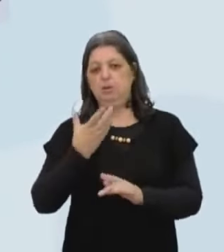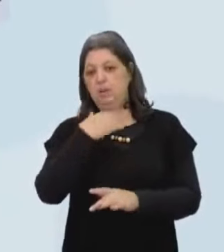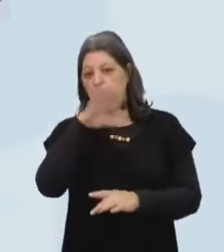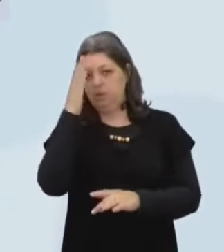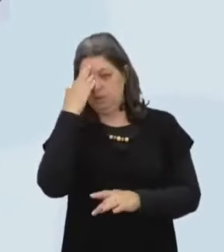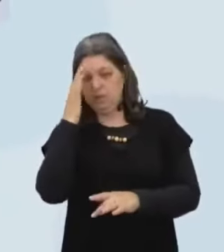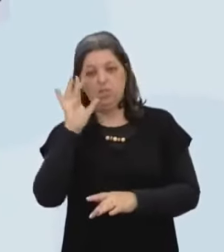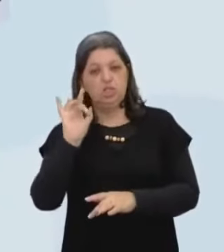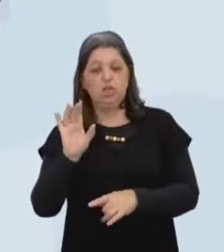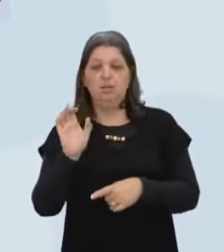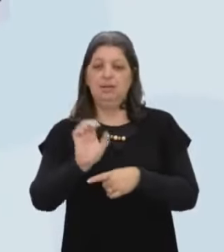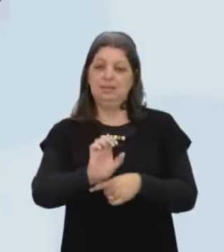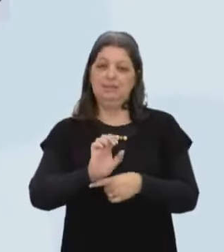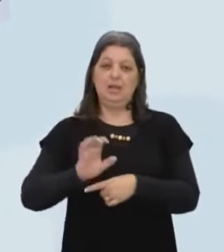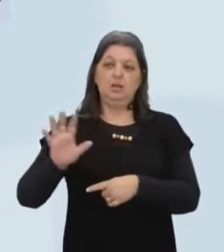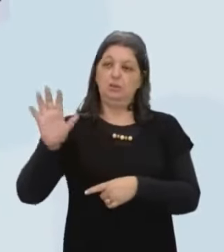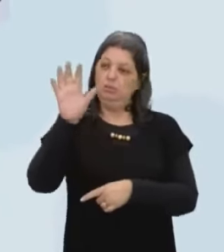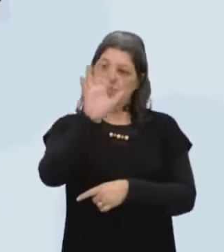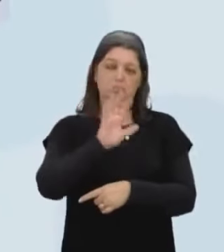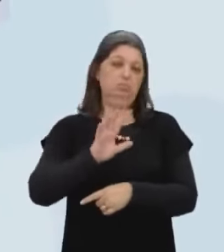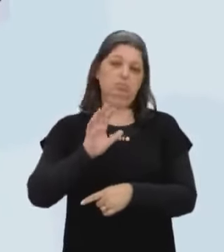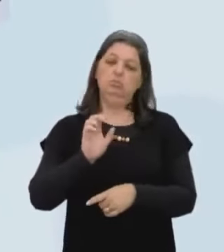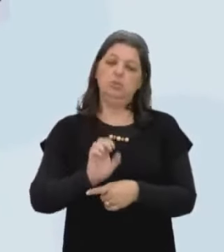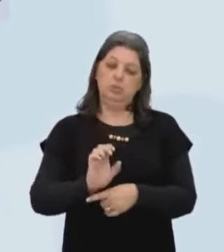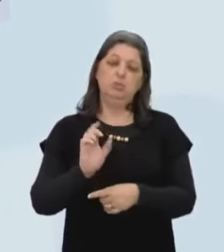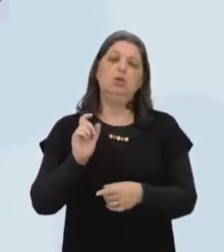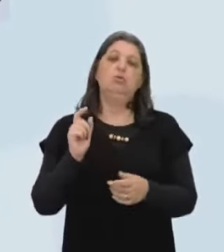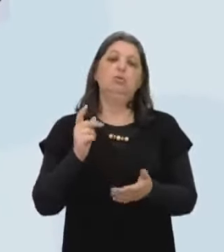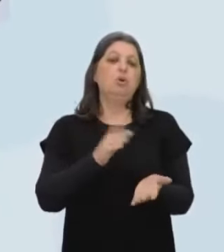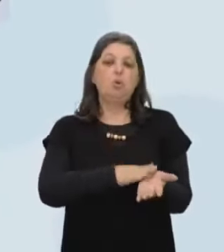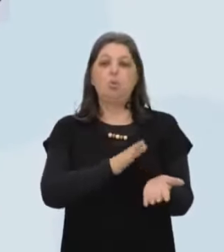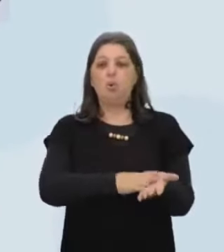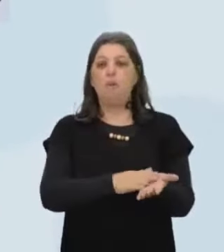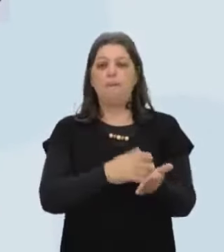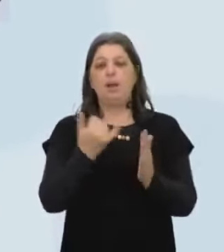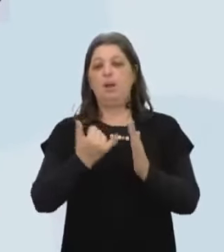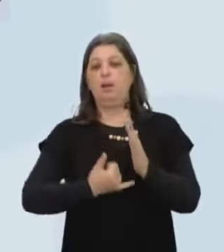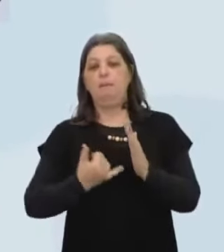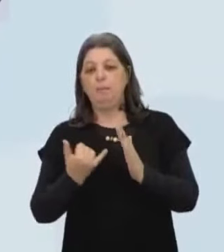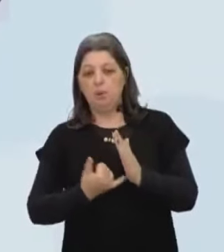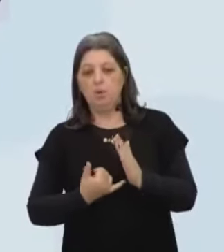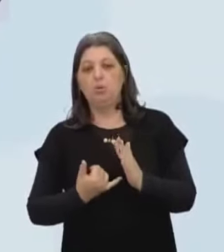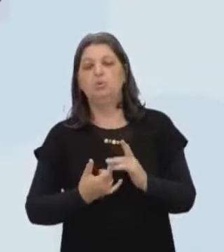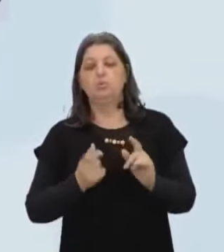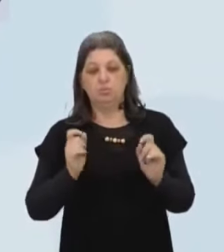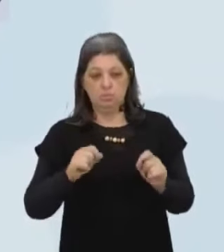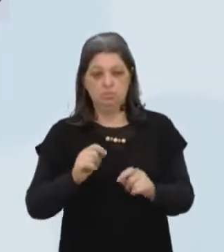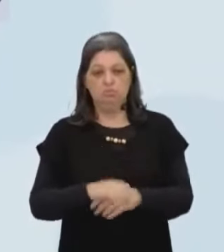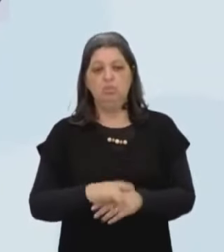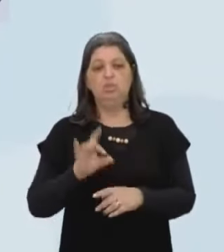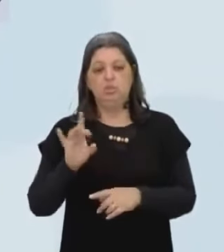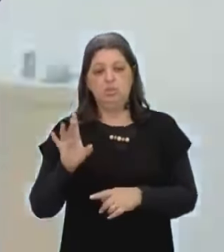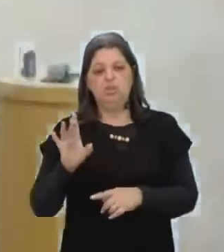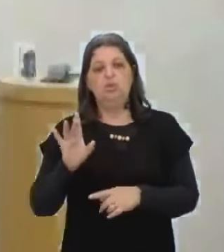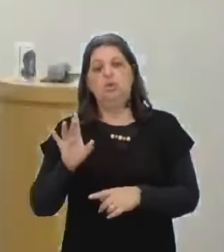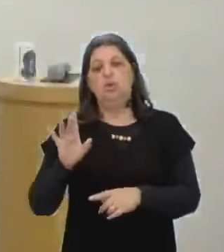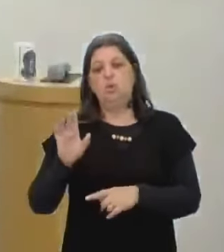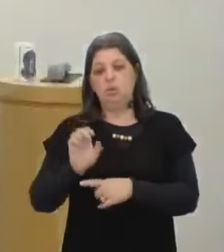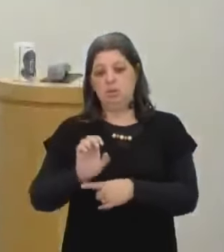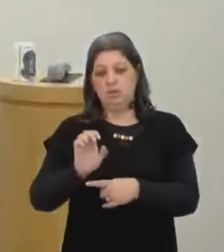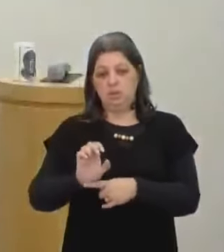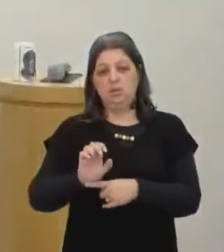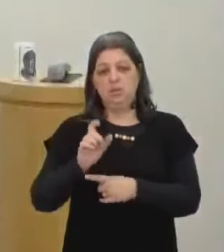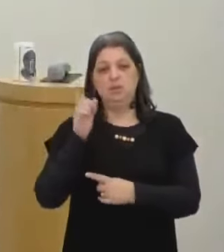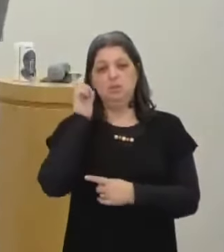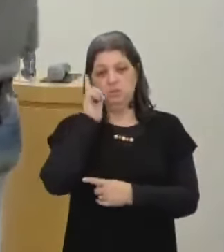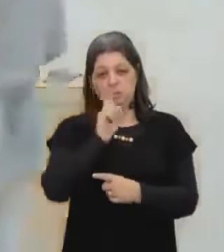É só o Estado Que pode cobrar imposto É só o Estado Que pode fazer as leis É só o Estado Que pode exercer a força Vamos